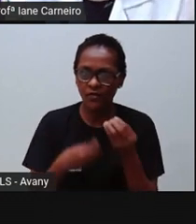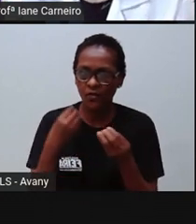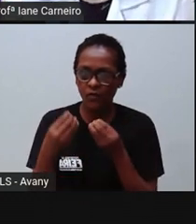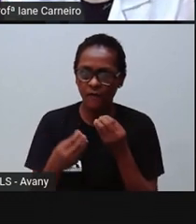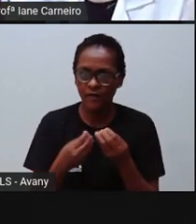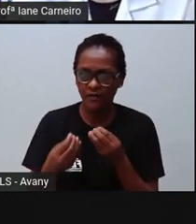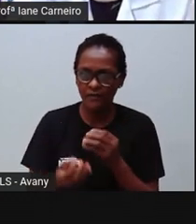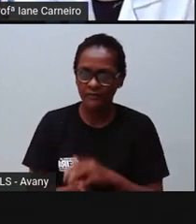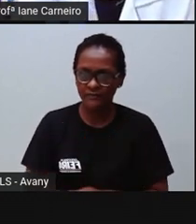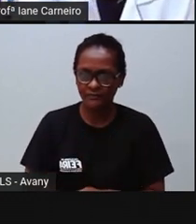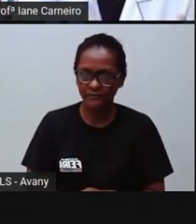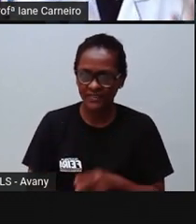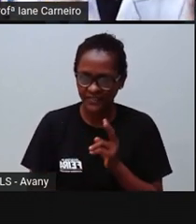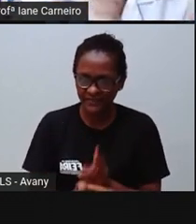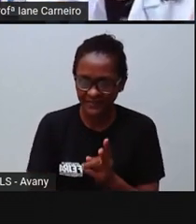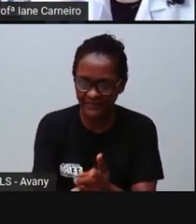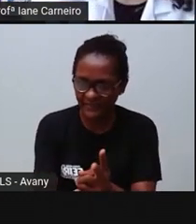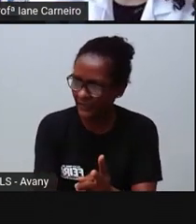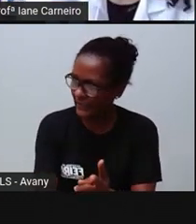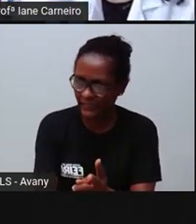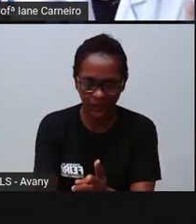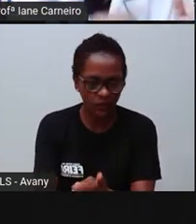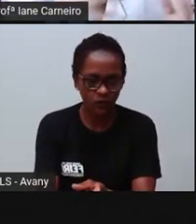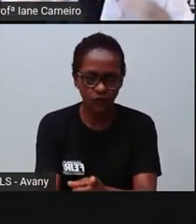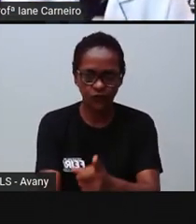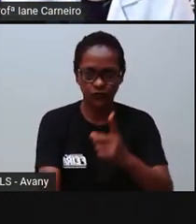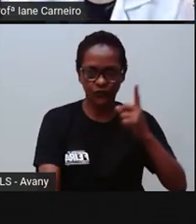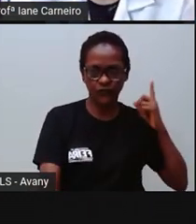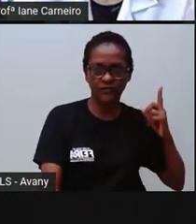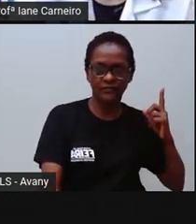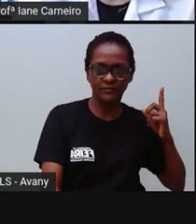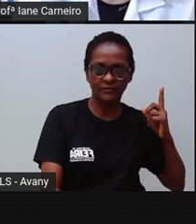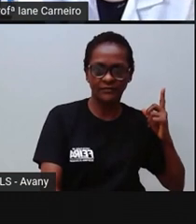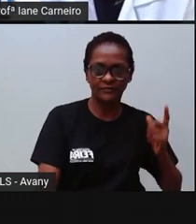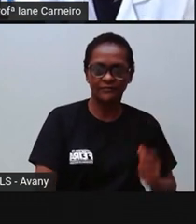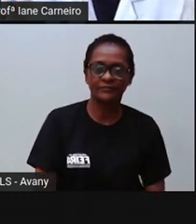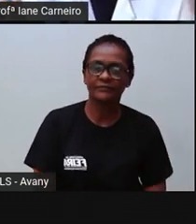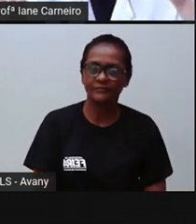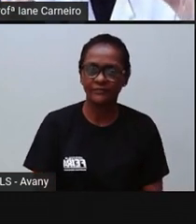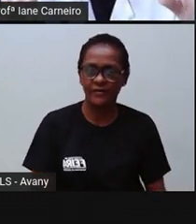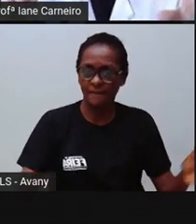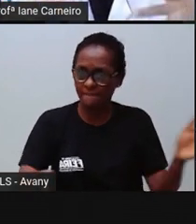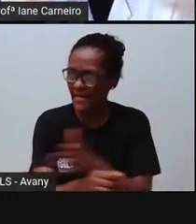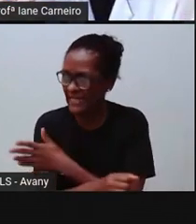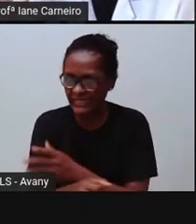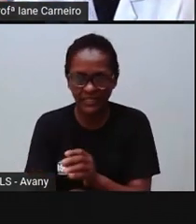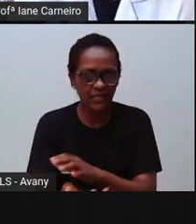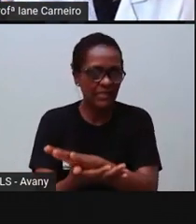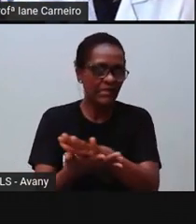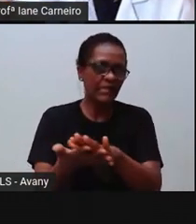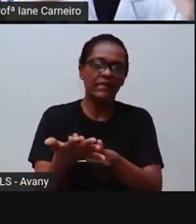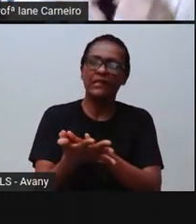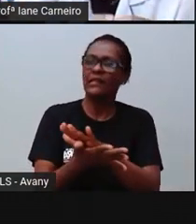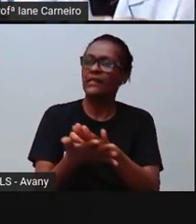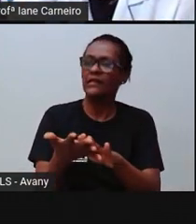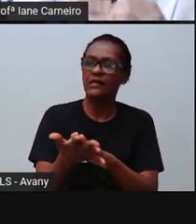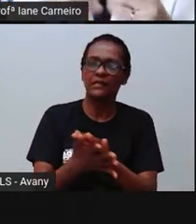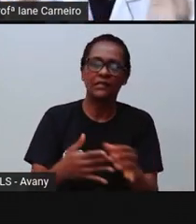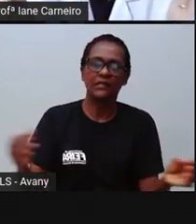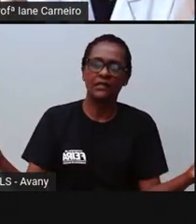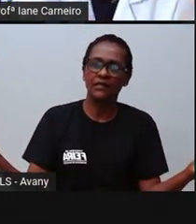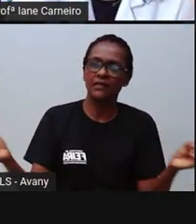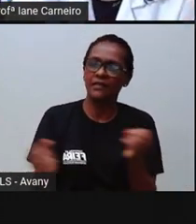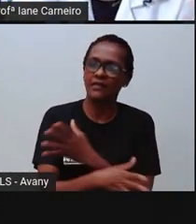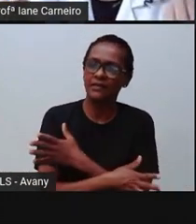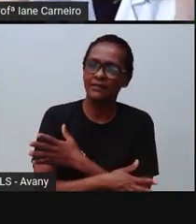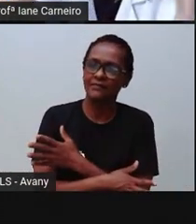resolver aquele problema deles. Sem brigar, né, sem bater um no outro. Eles procuraram uma solução boa, né,